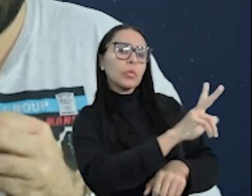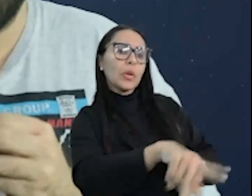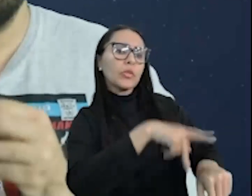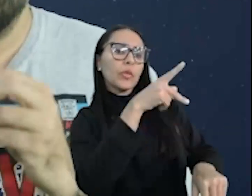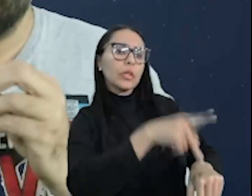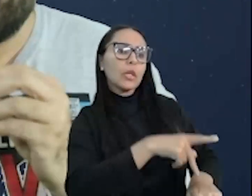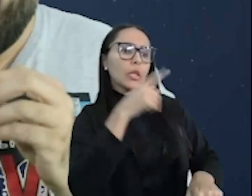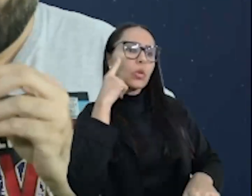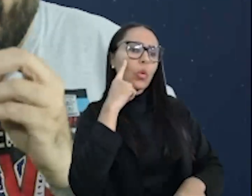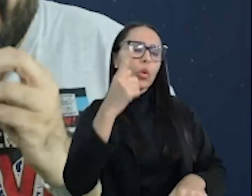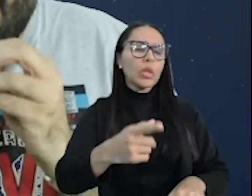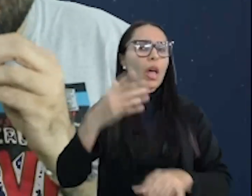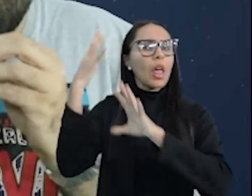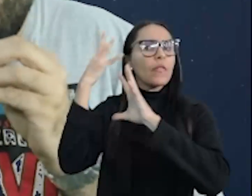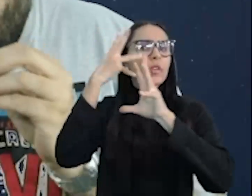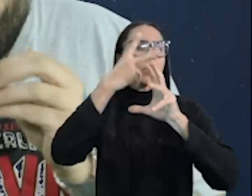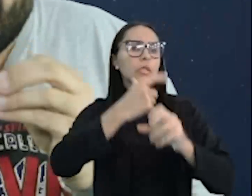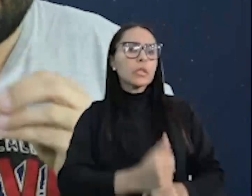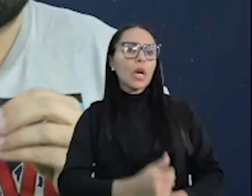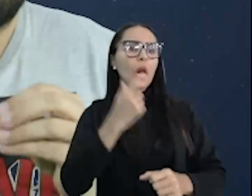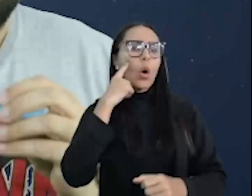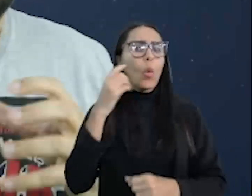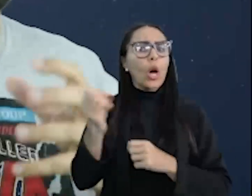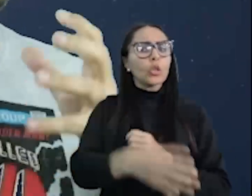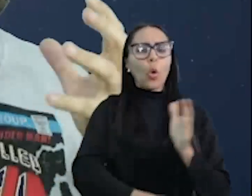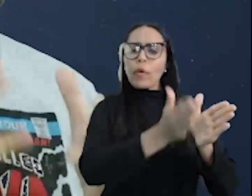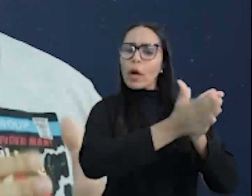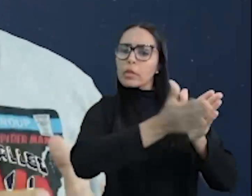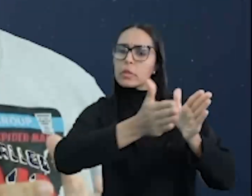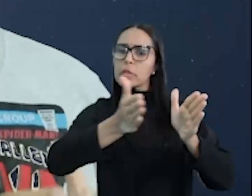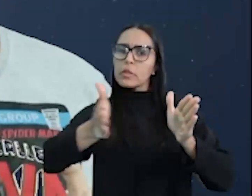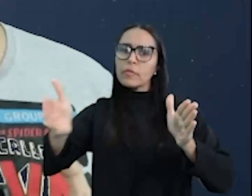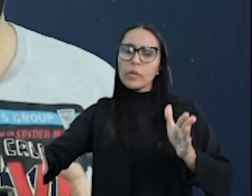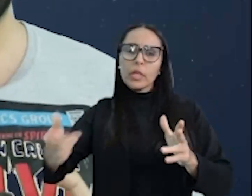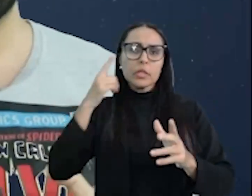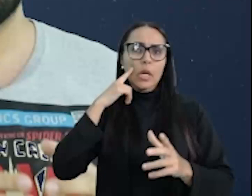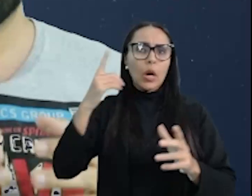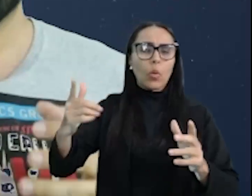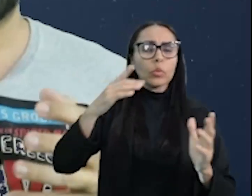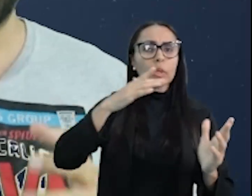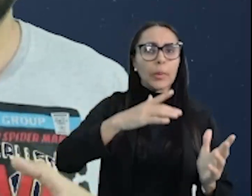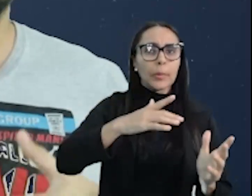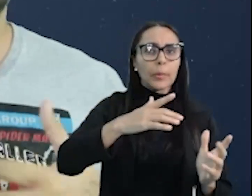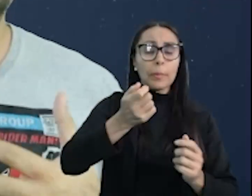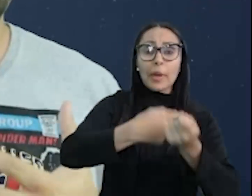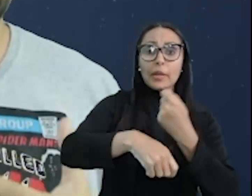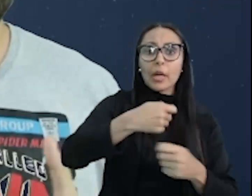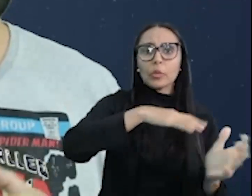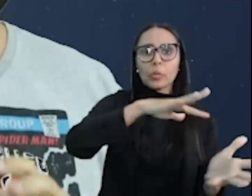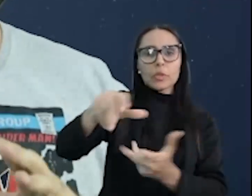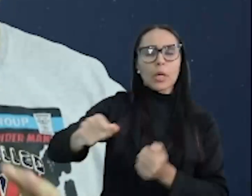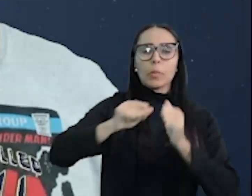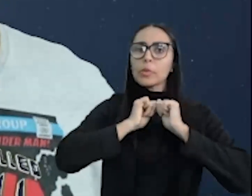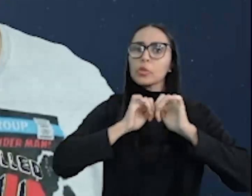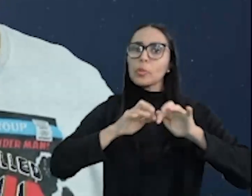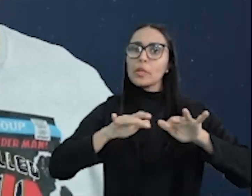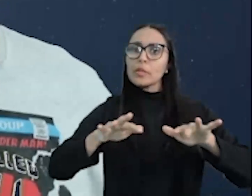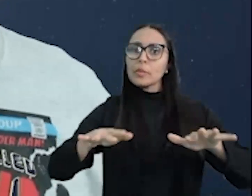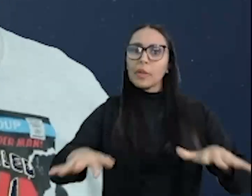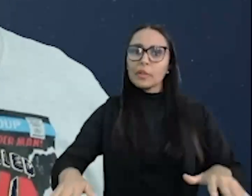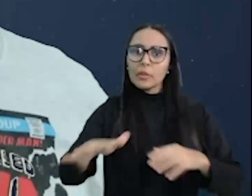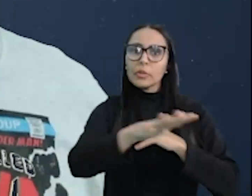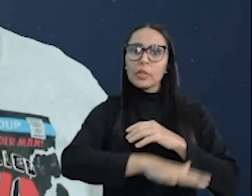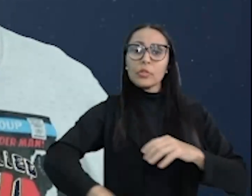redivisão, uma nova divisão dos mercados mundiais para a expansão de seus